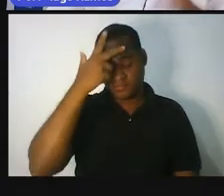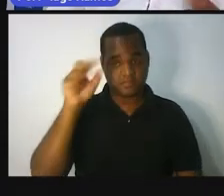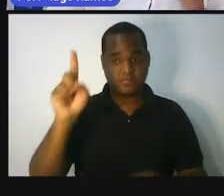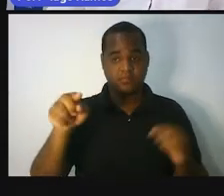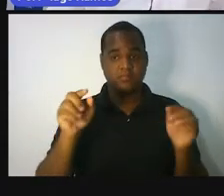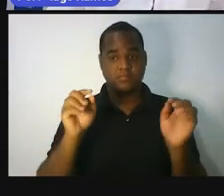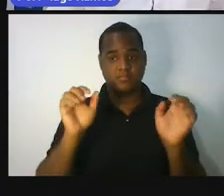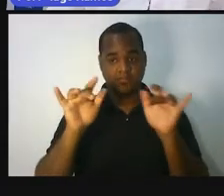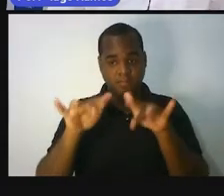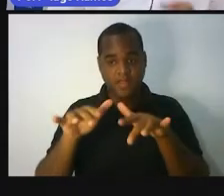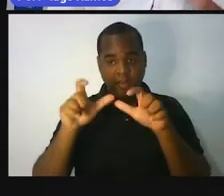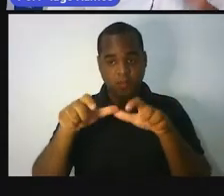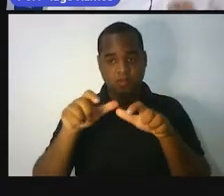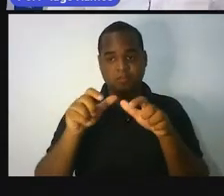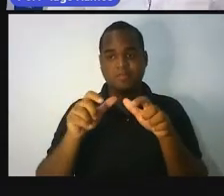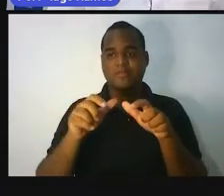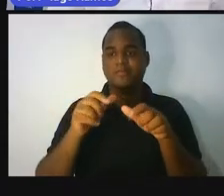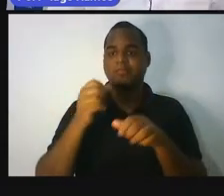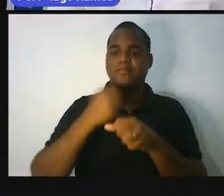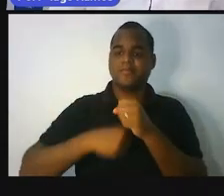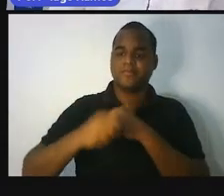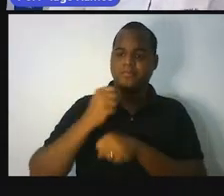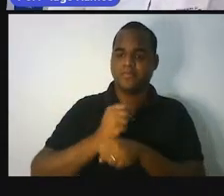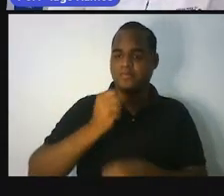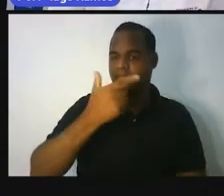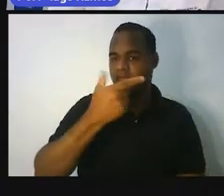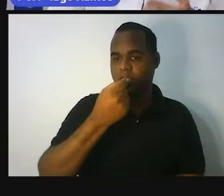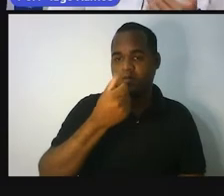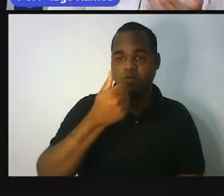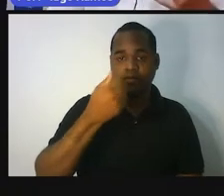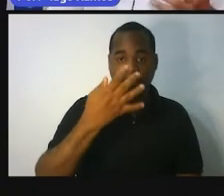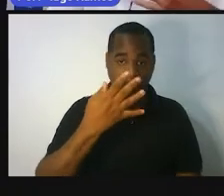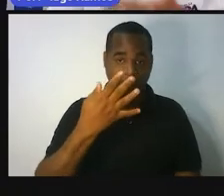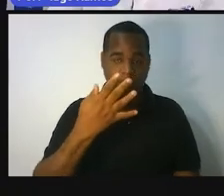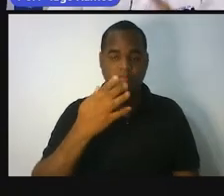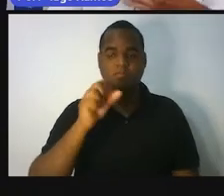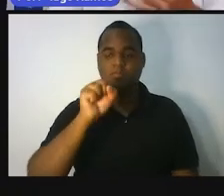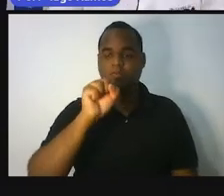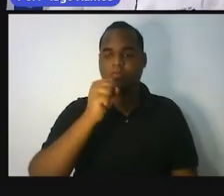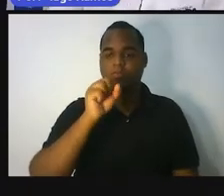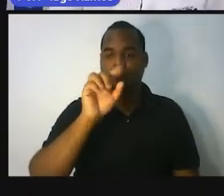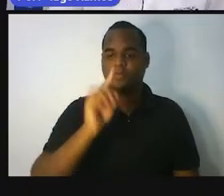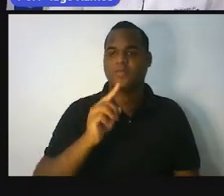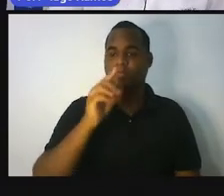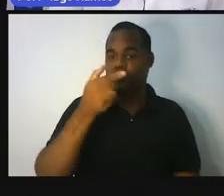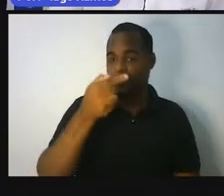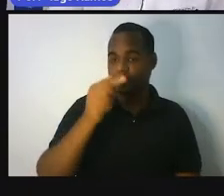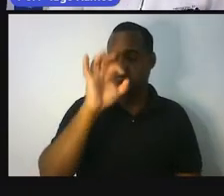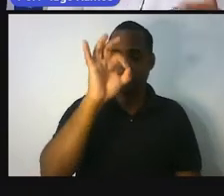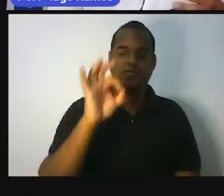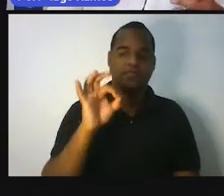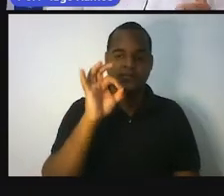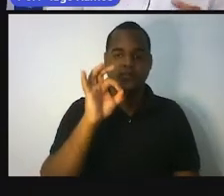habitavam a África em 2014, 8,7%